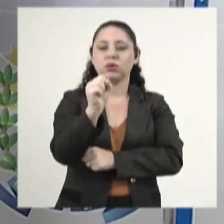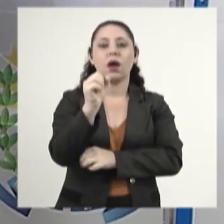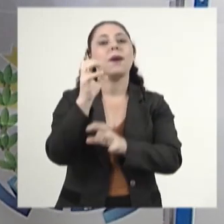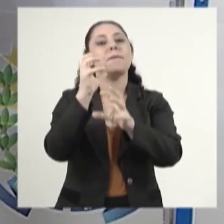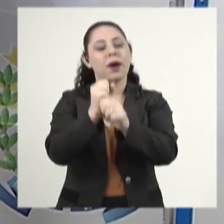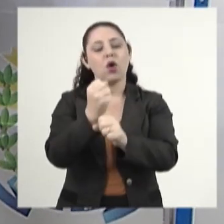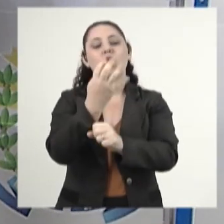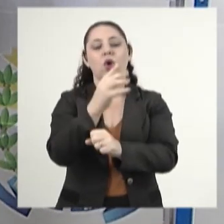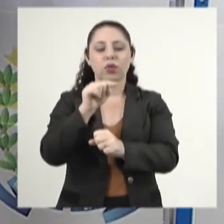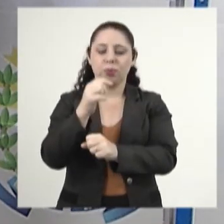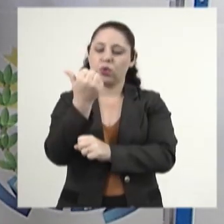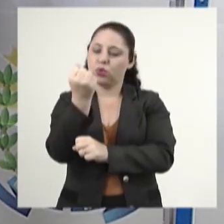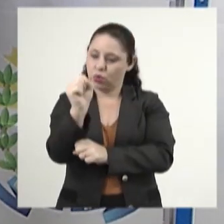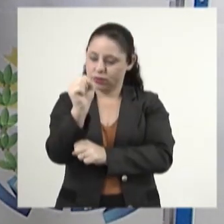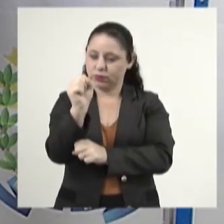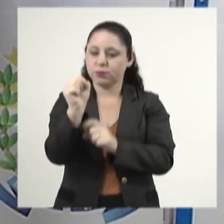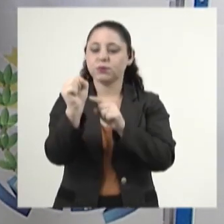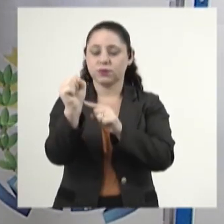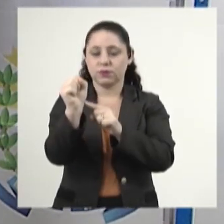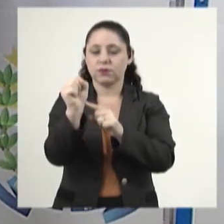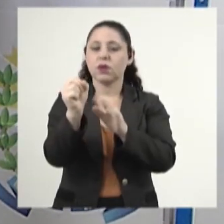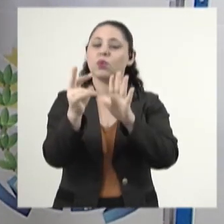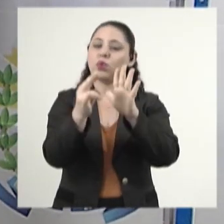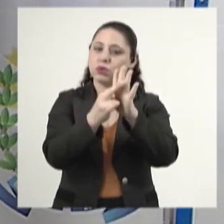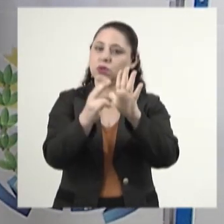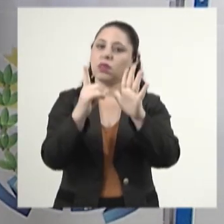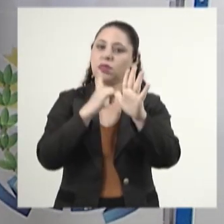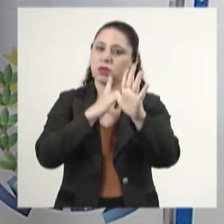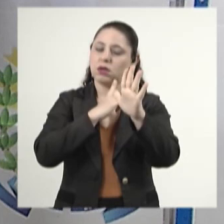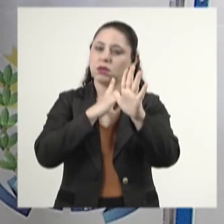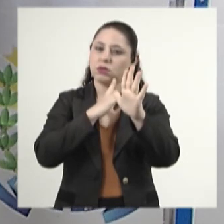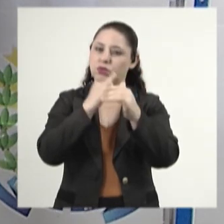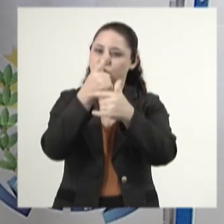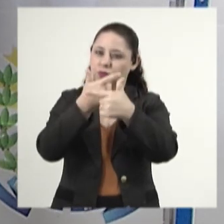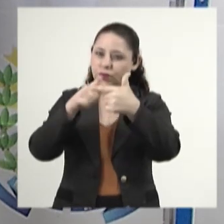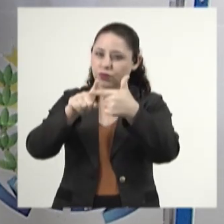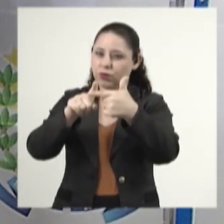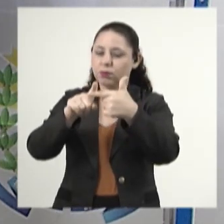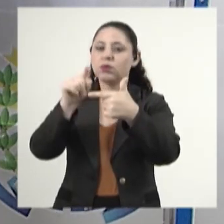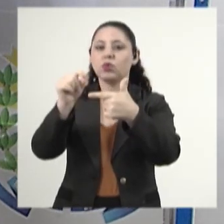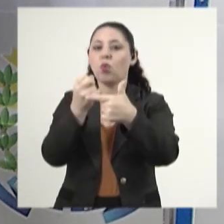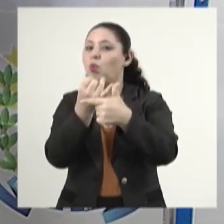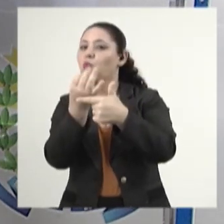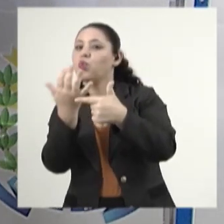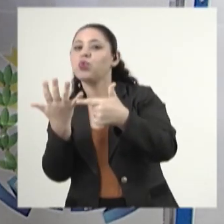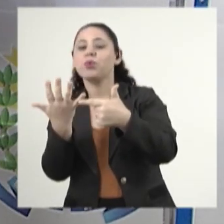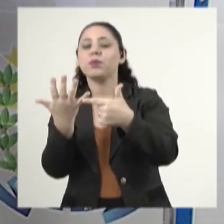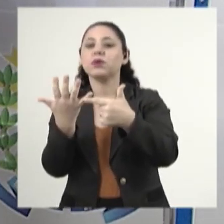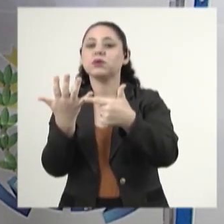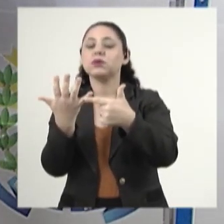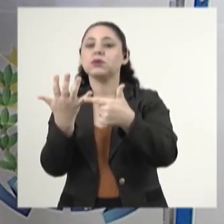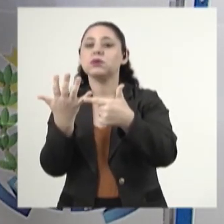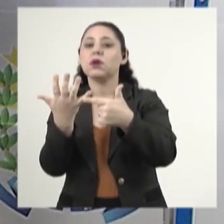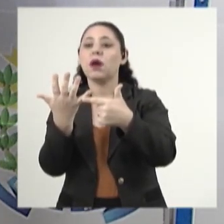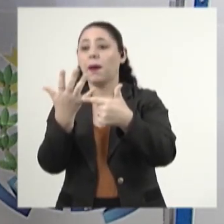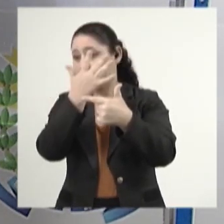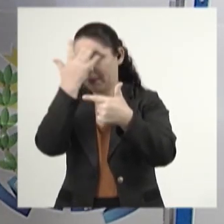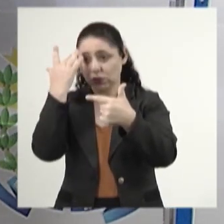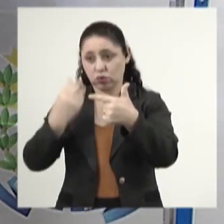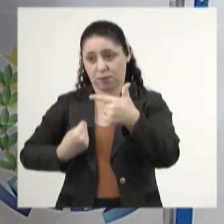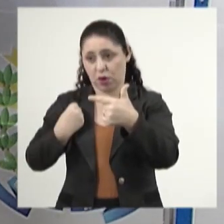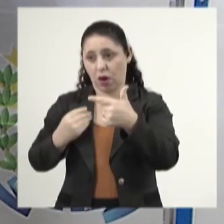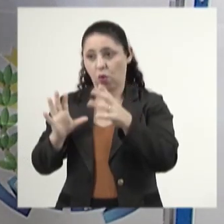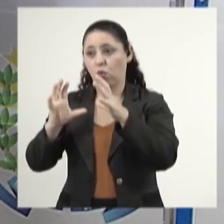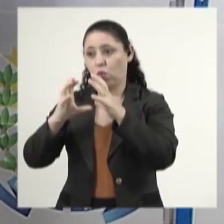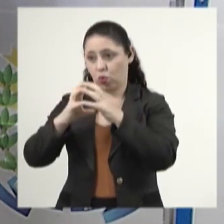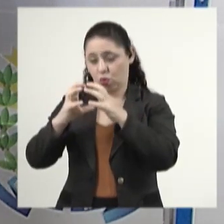Pegamos esse coeficiente que o nosso regimento interno prevê e nós dividimos, então, pela quantidade de membros de